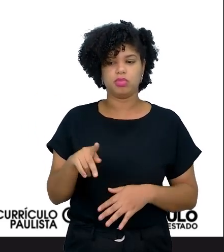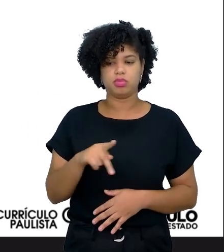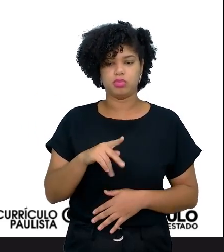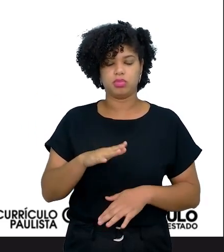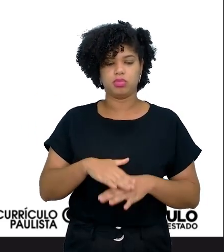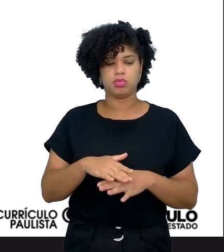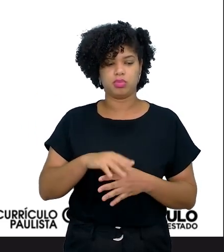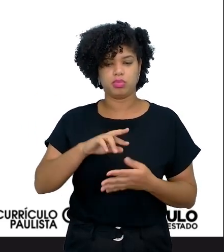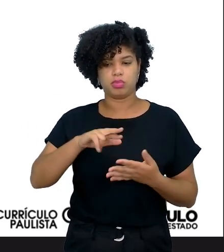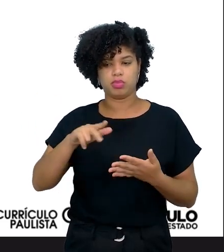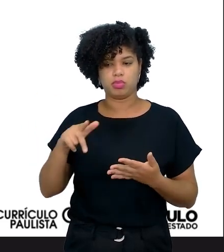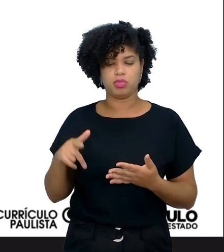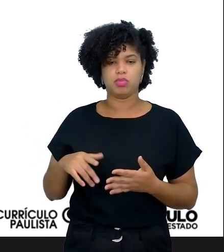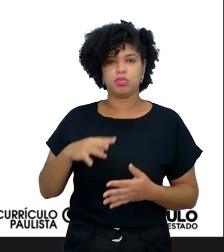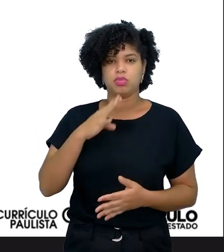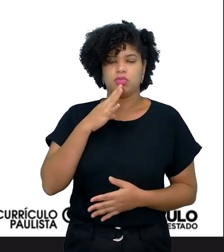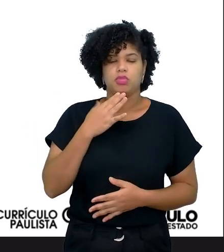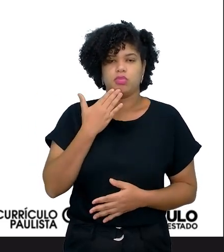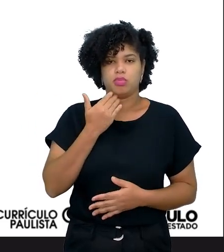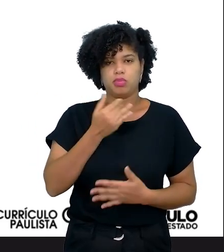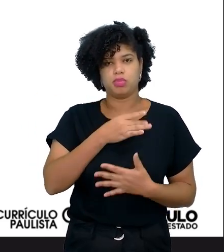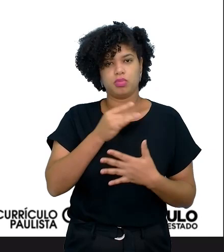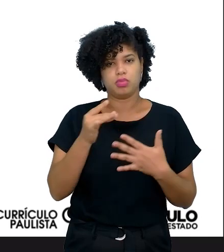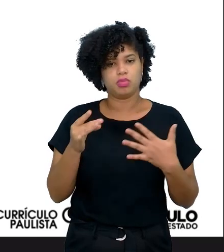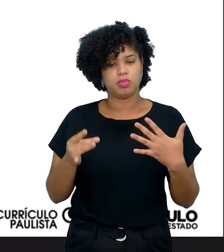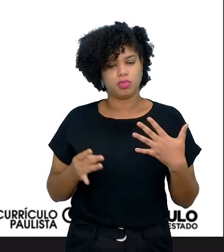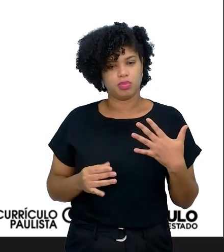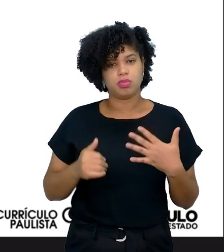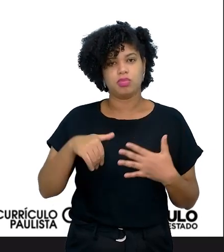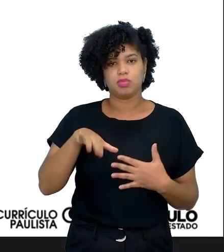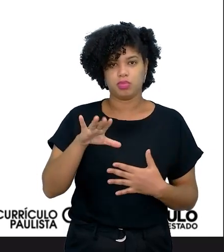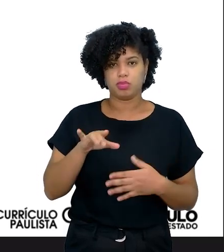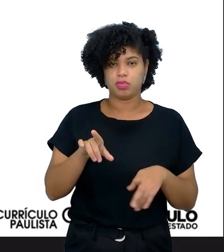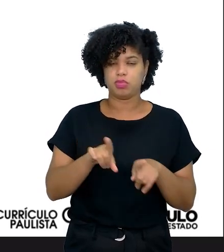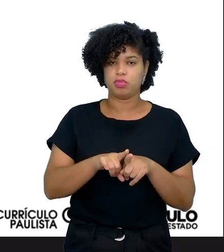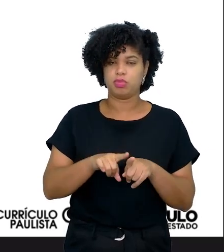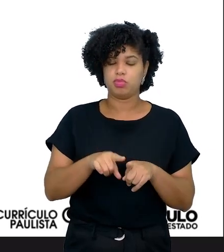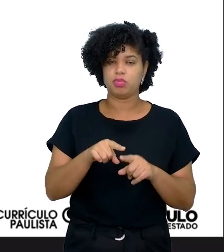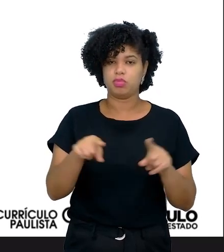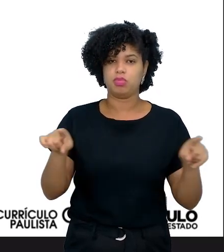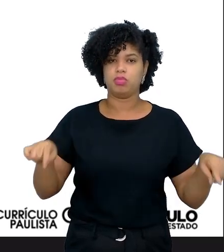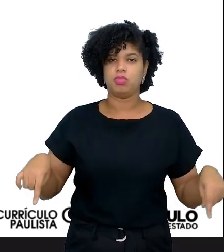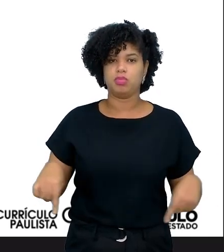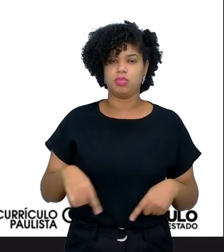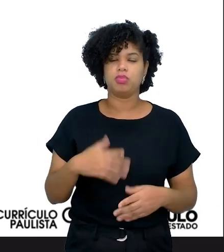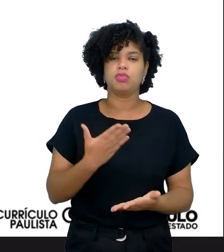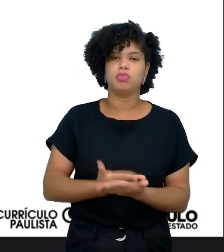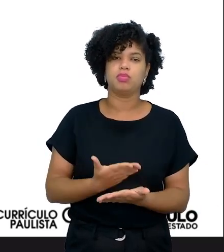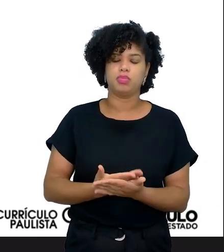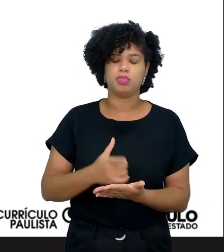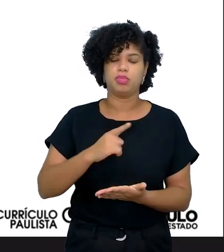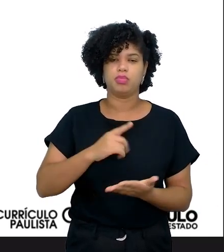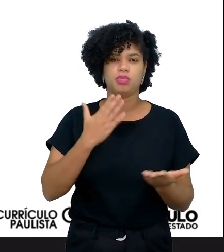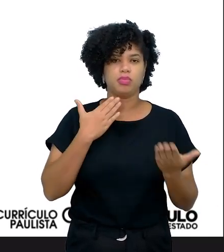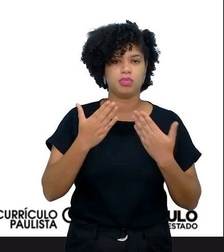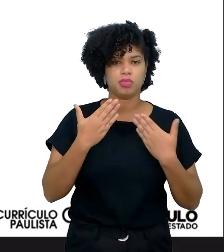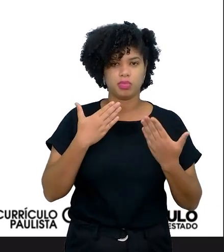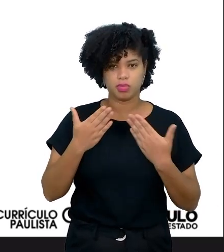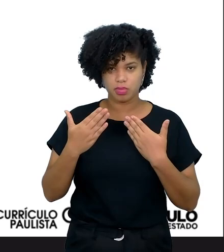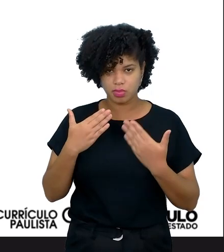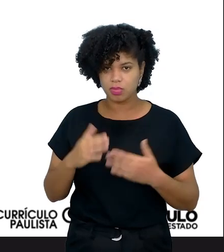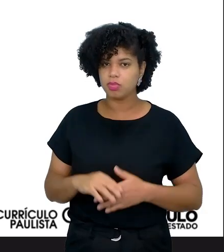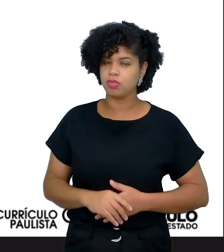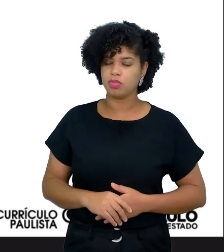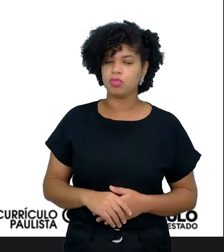o levantamento dos conhecimentos prévios, onde foi acerca ali na sala de aula acontecer um debate de temas que eles selecionaram,